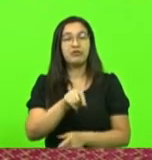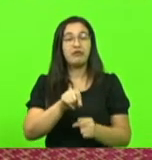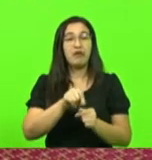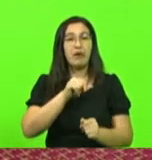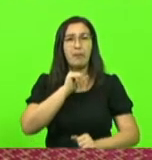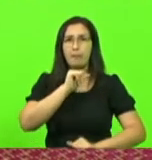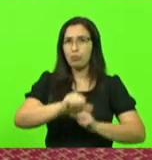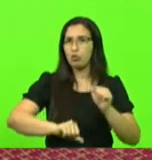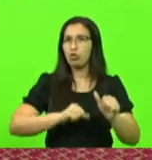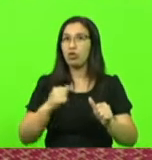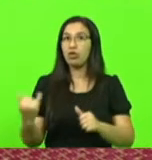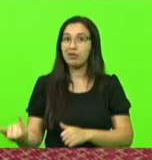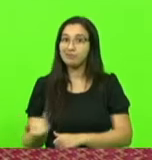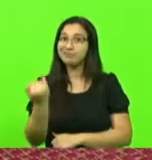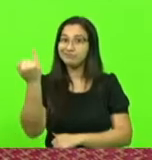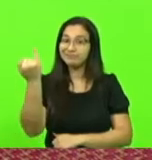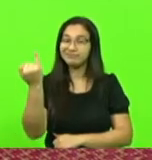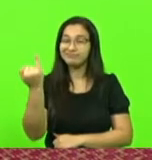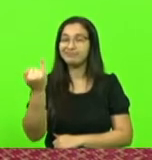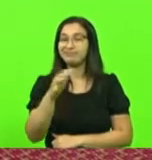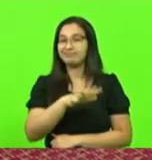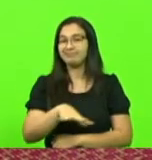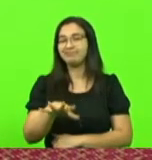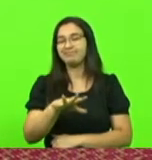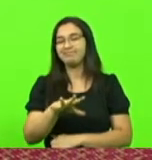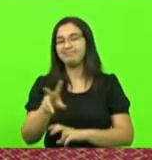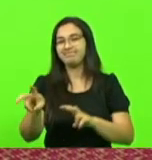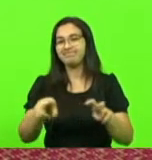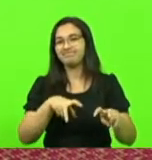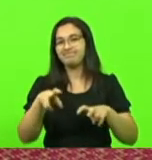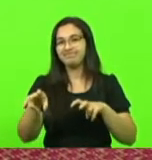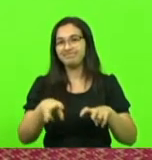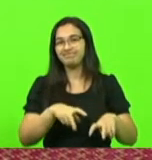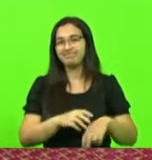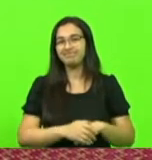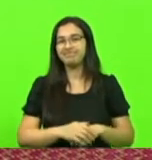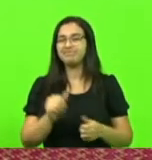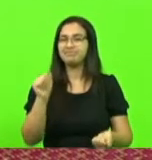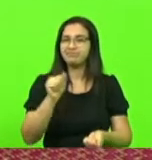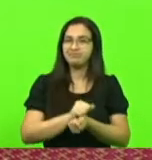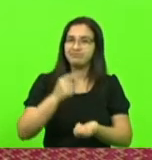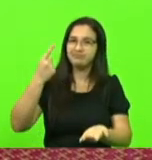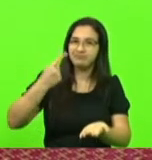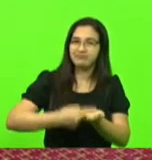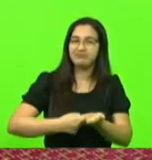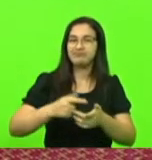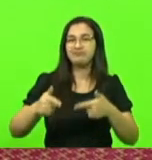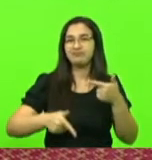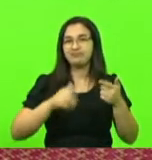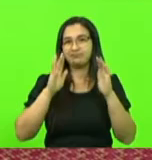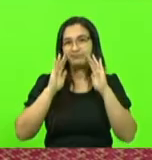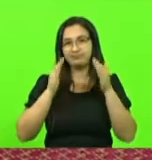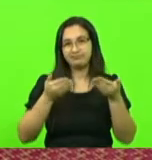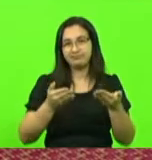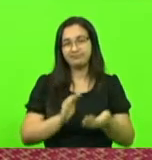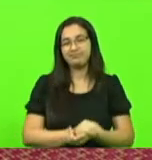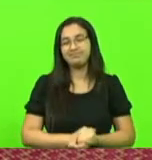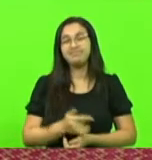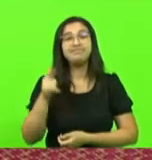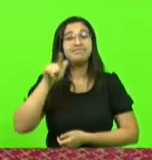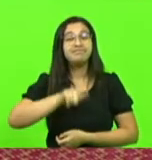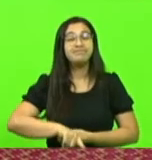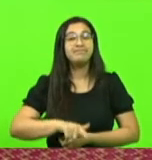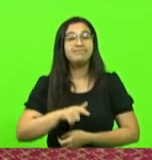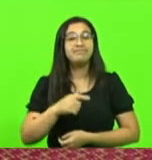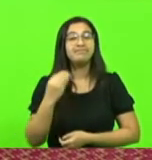importantes para a nossa agricultura. Estamos juntos trabalhando nesse sentido. Eu queria aproveitar